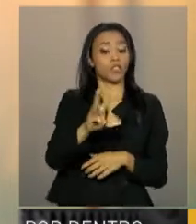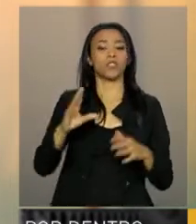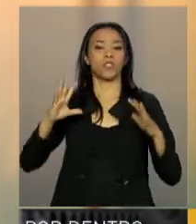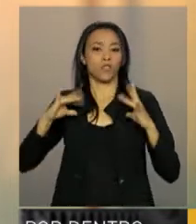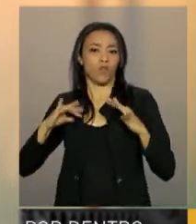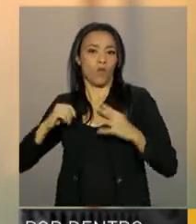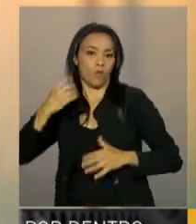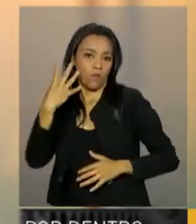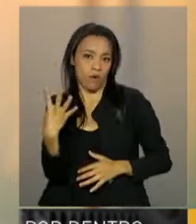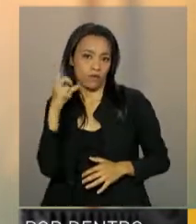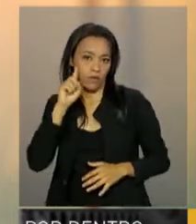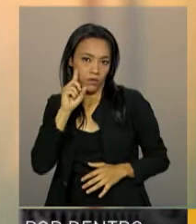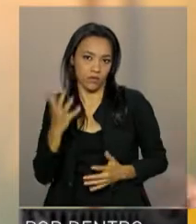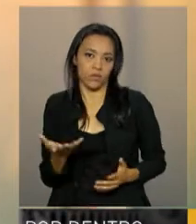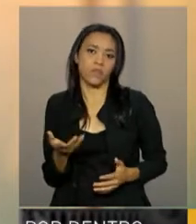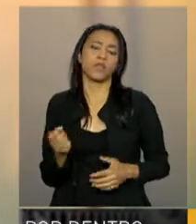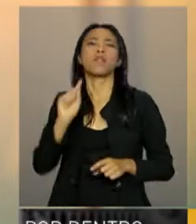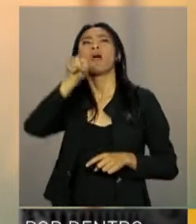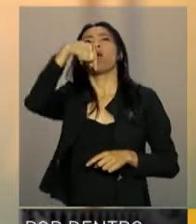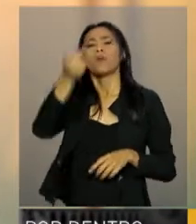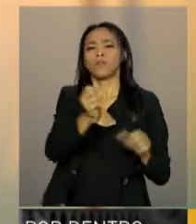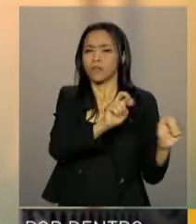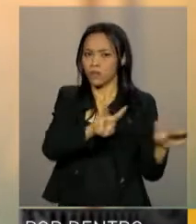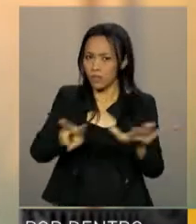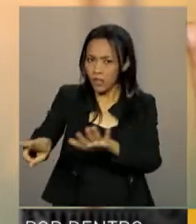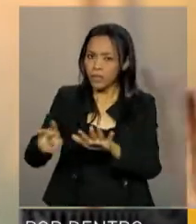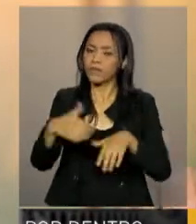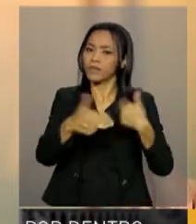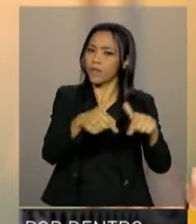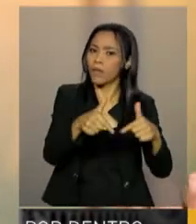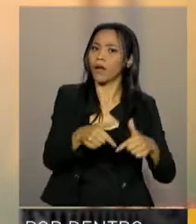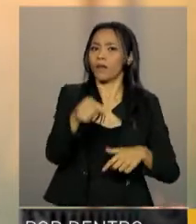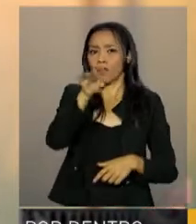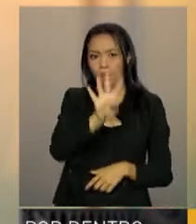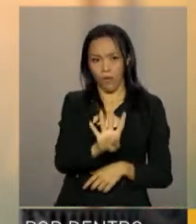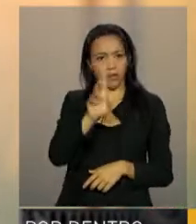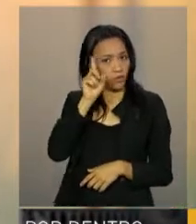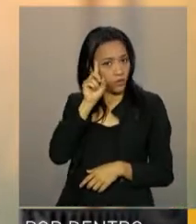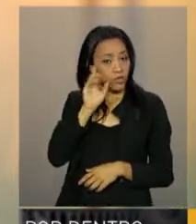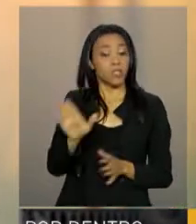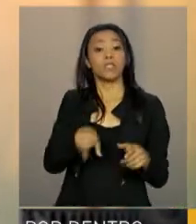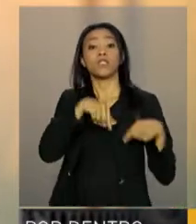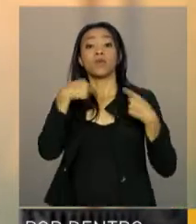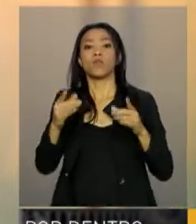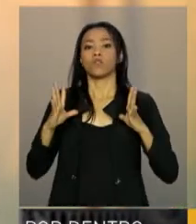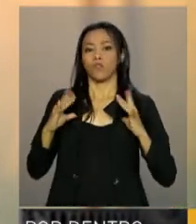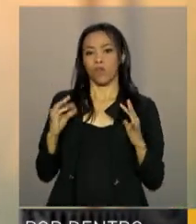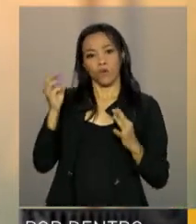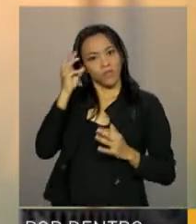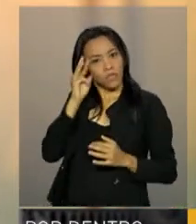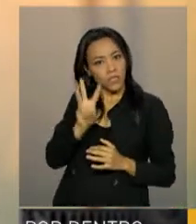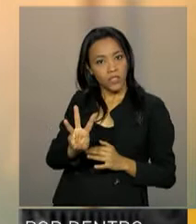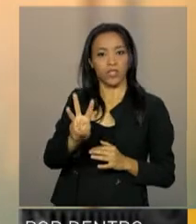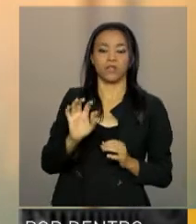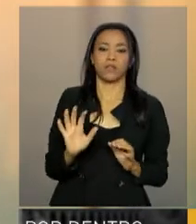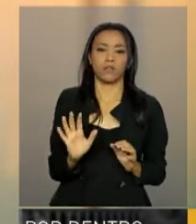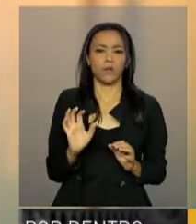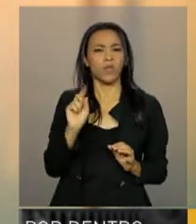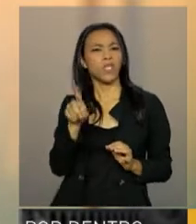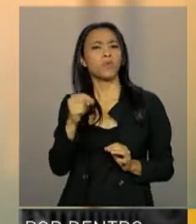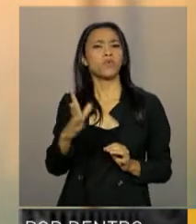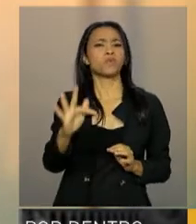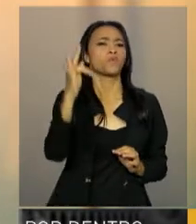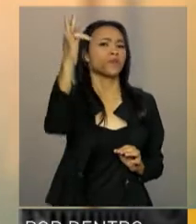folgue 4 dias. Na semana seguinte, trabalhe 4 dias e folgue 3 dias. Depois, no